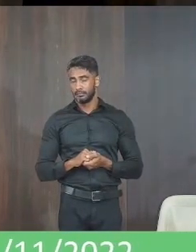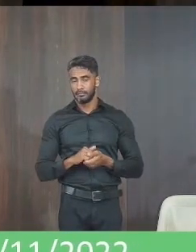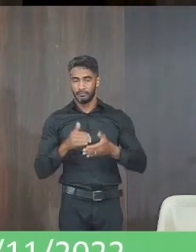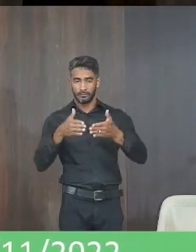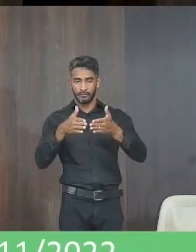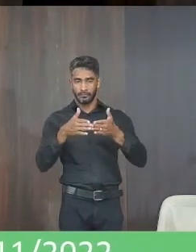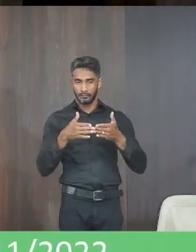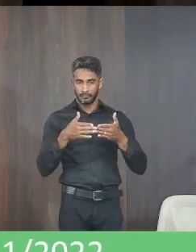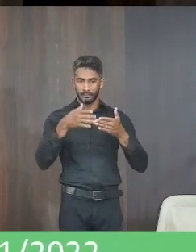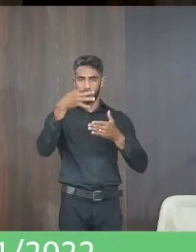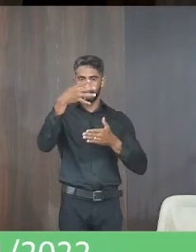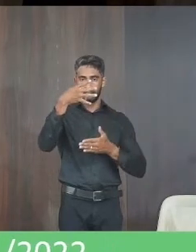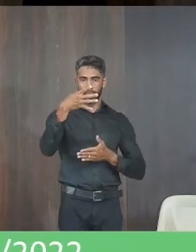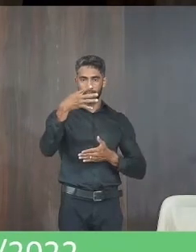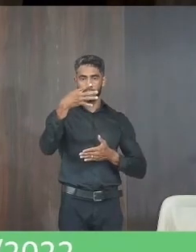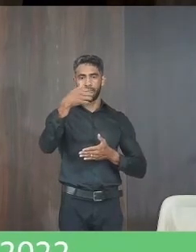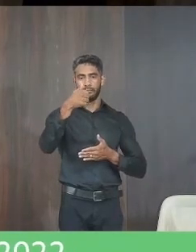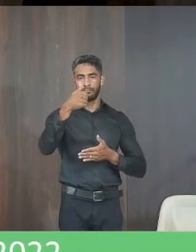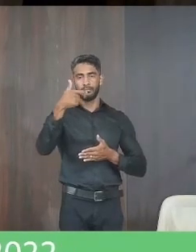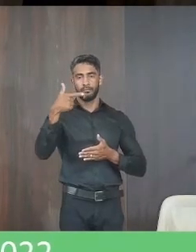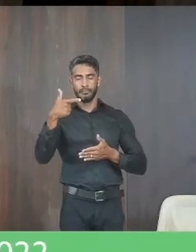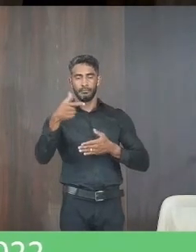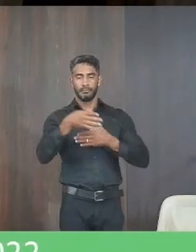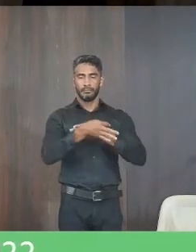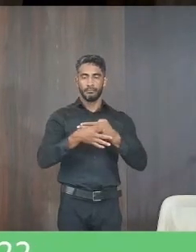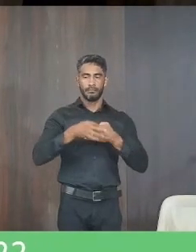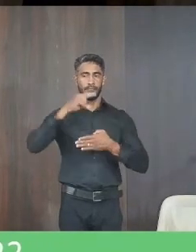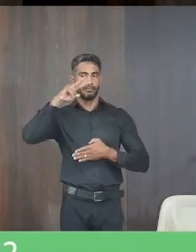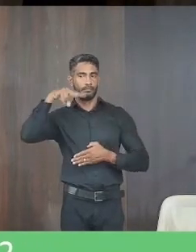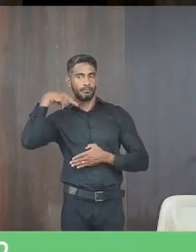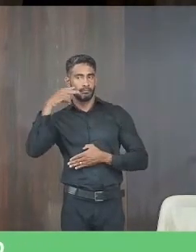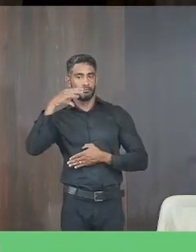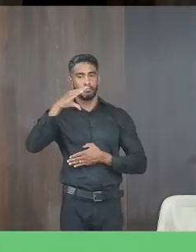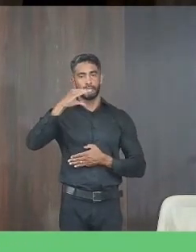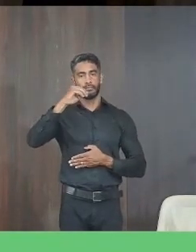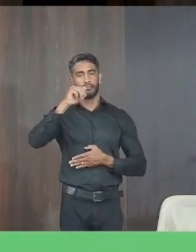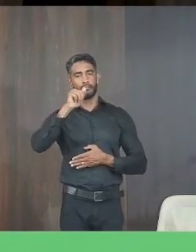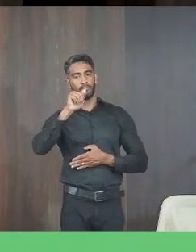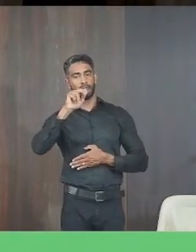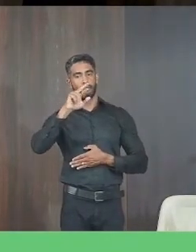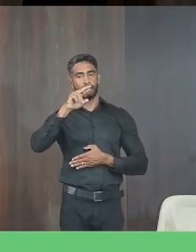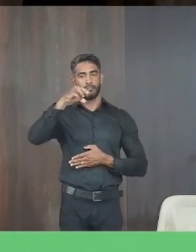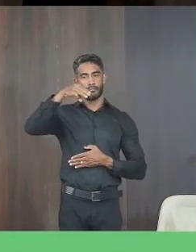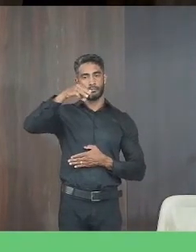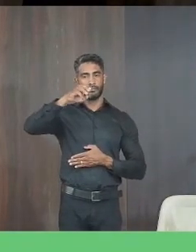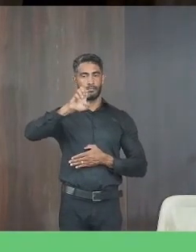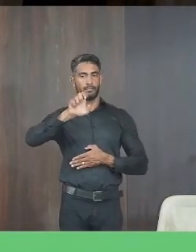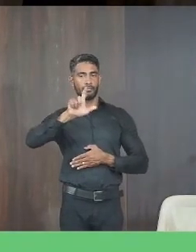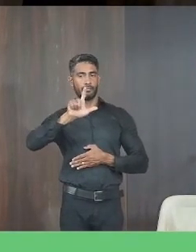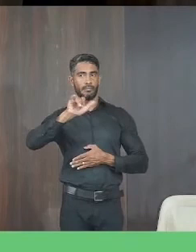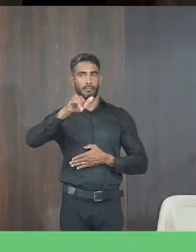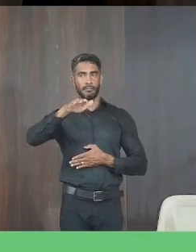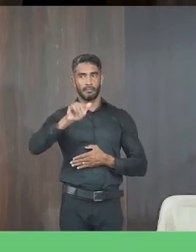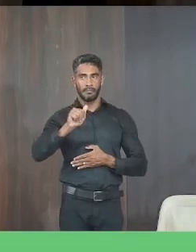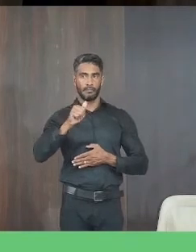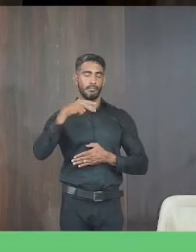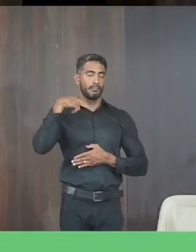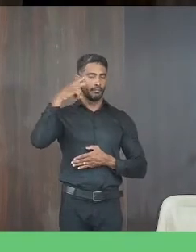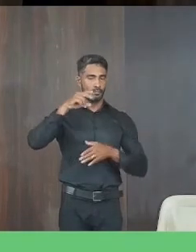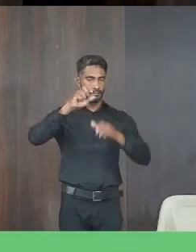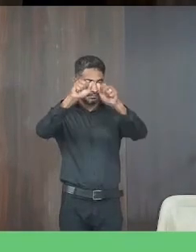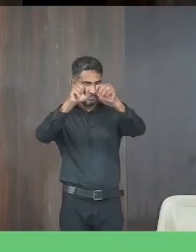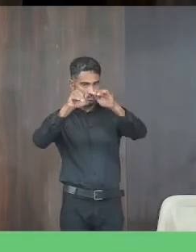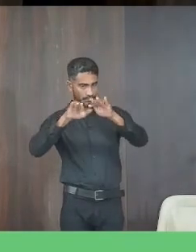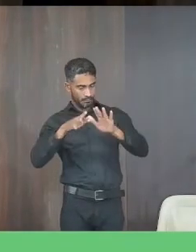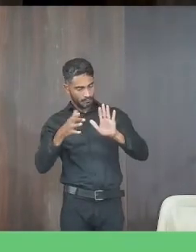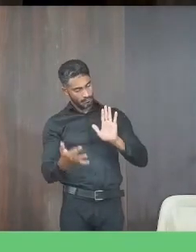requerimento 412 2022 autoria vereadora Carmelina Romana da Silva Teixeira serão dizes senhor presidente a vereadora que subscreve na fama